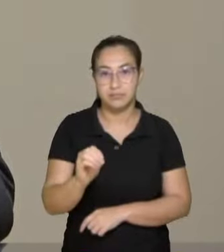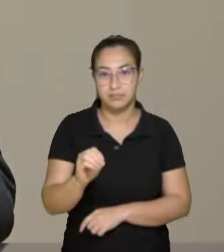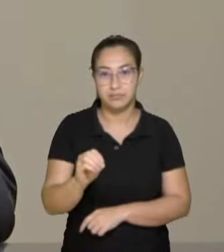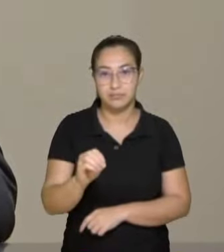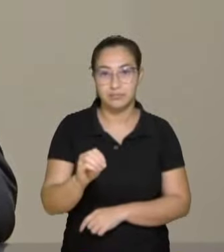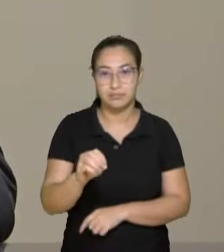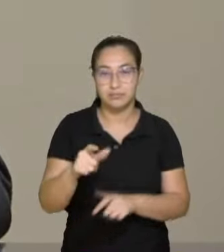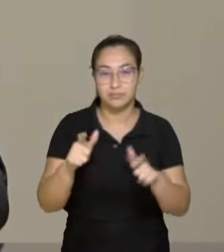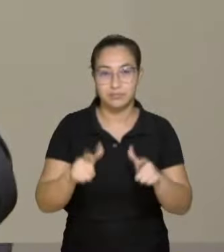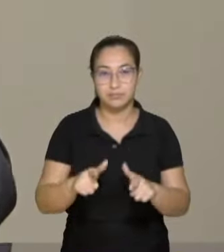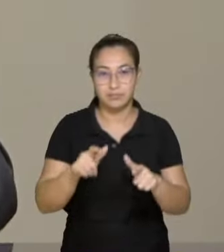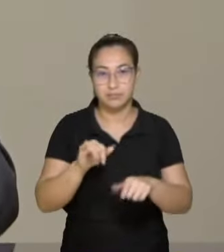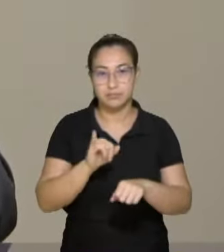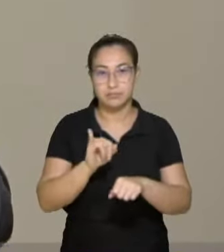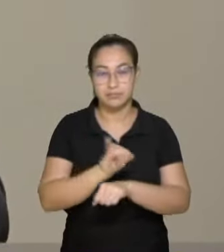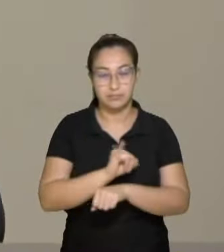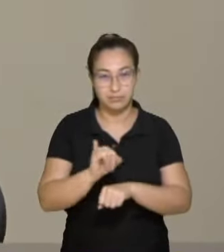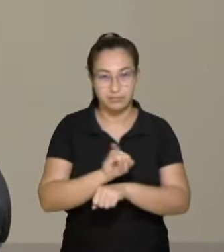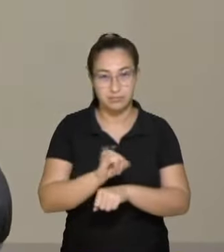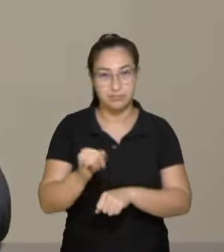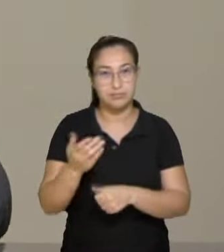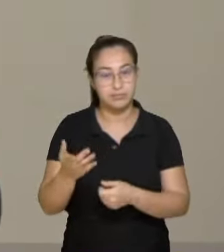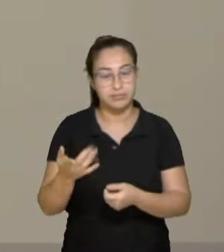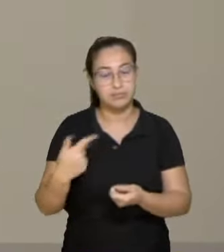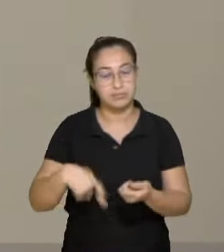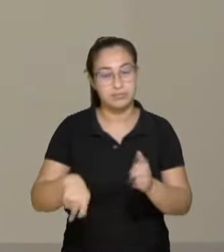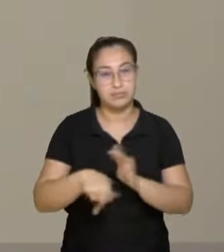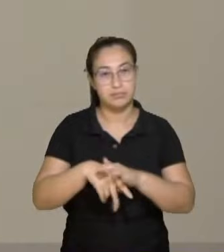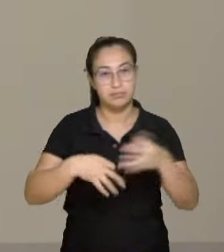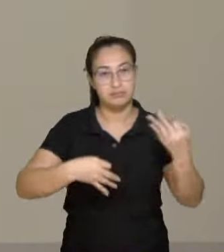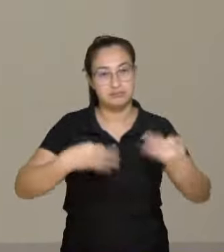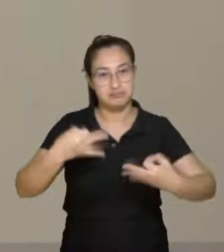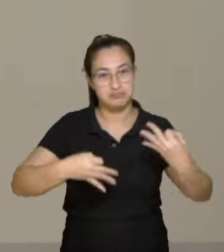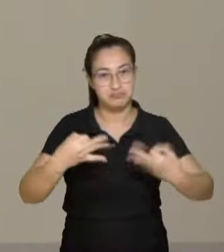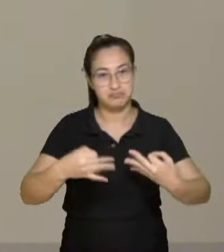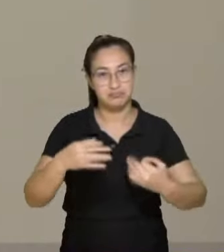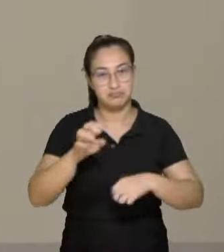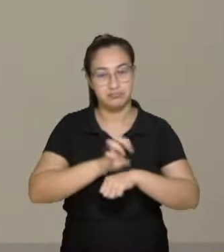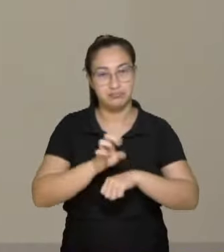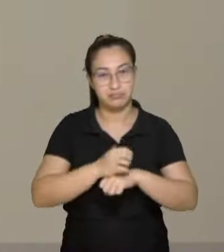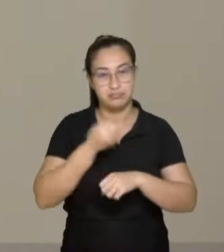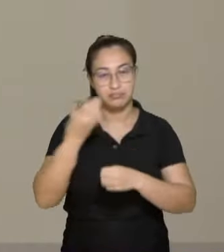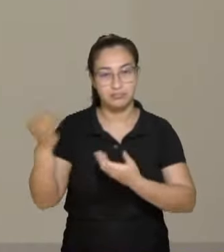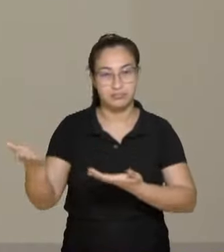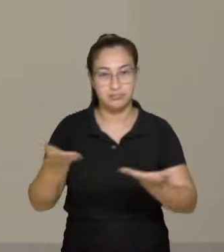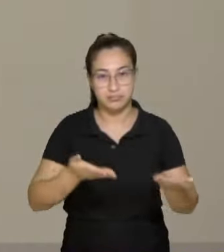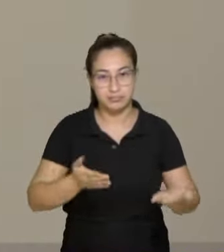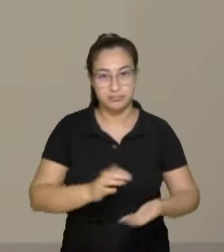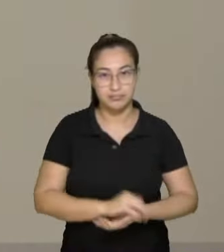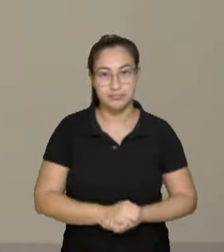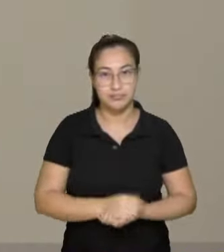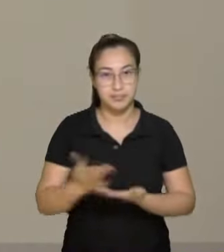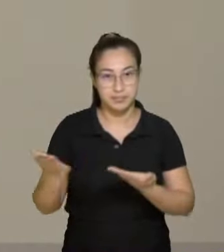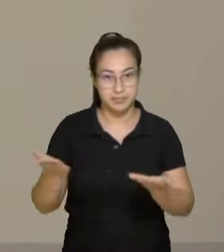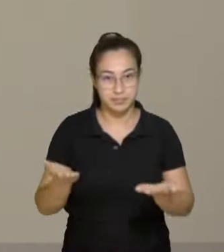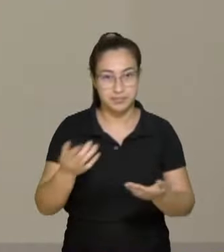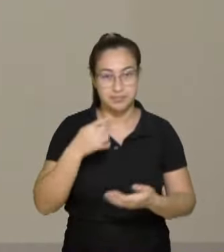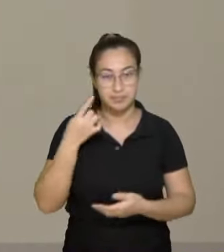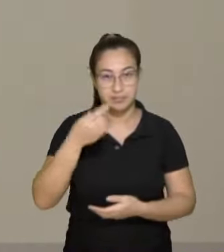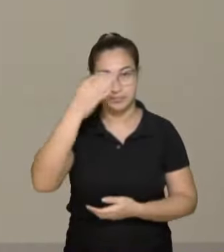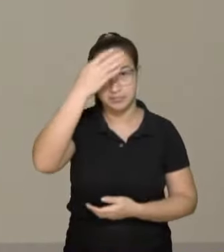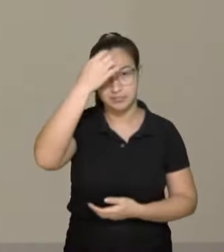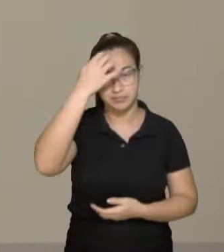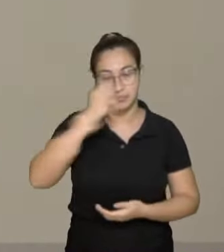Itajaí, também um grande jurista do nosso estado. Sejam sempre bem-vindos. Com a palavra o deputado Ismael.